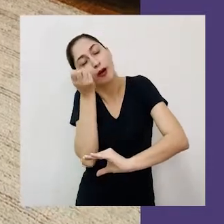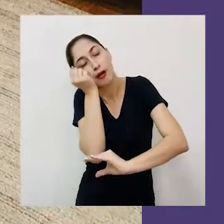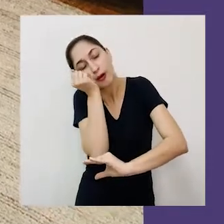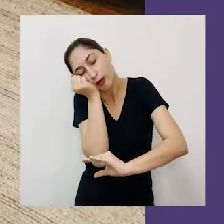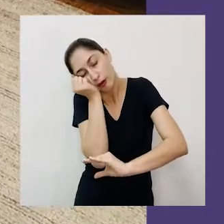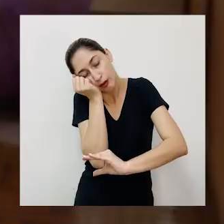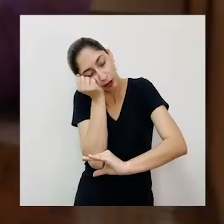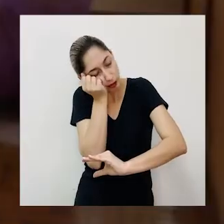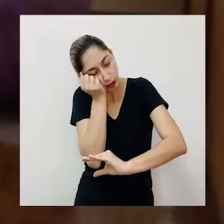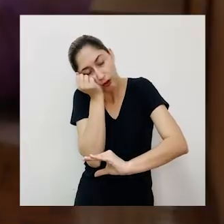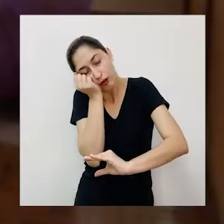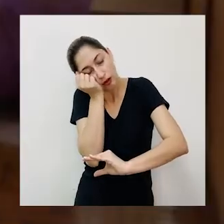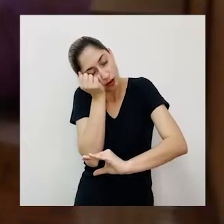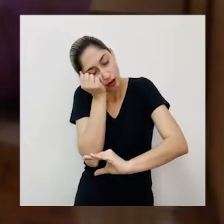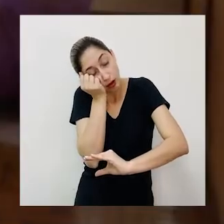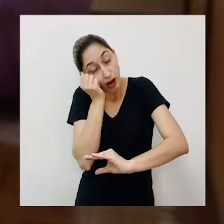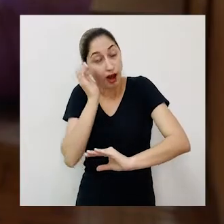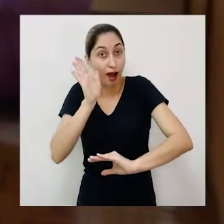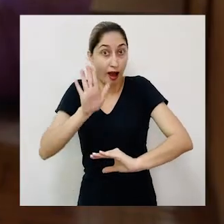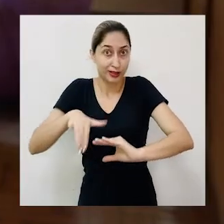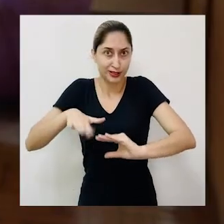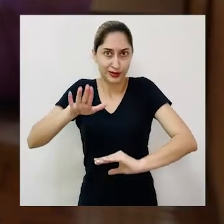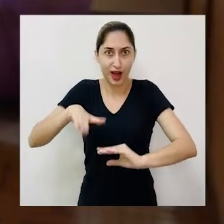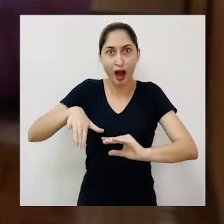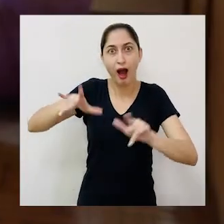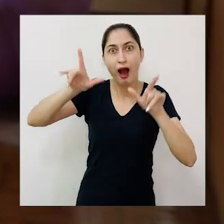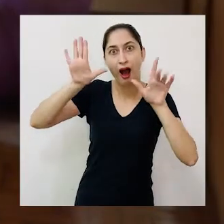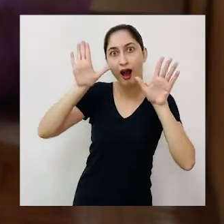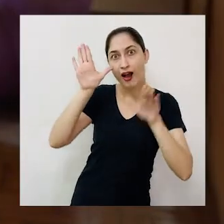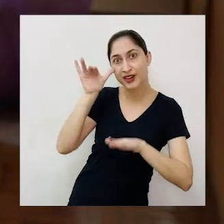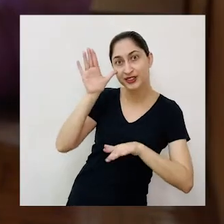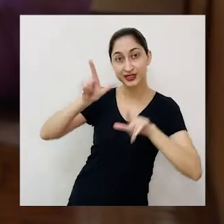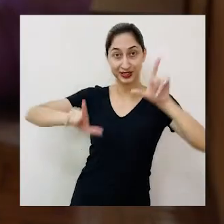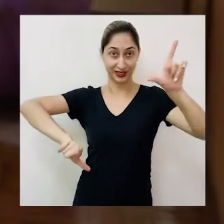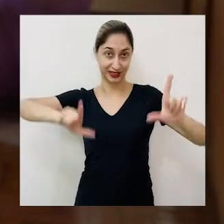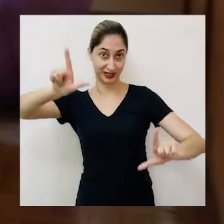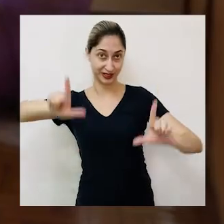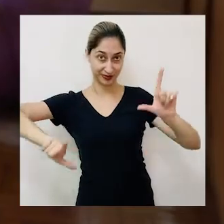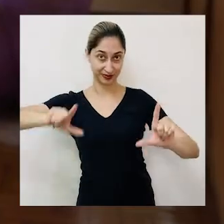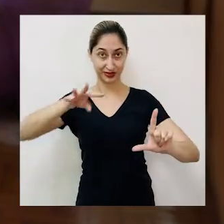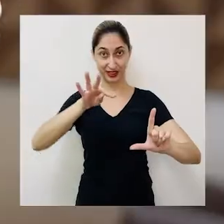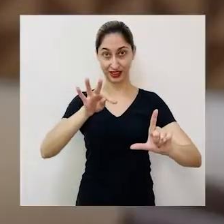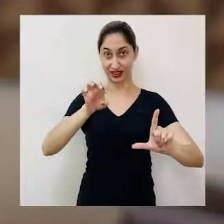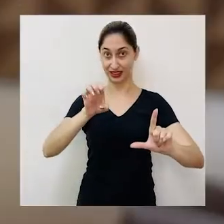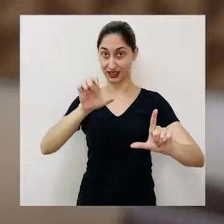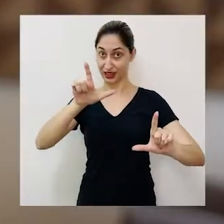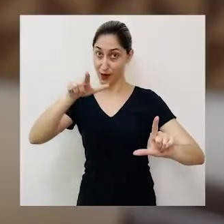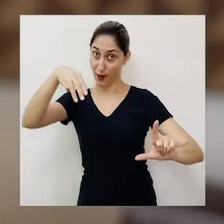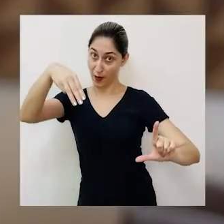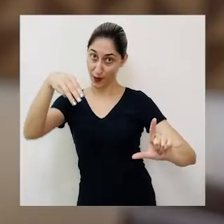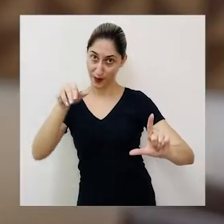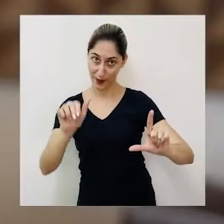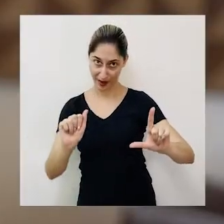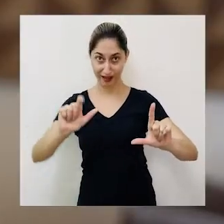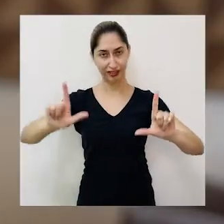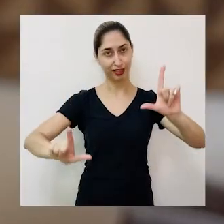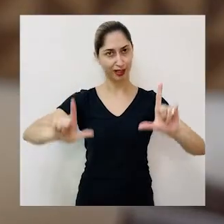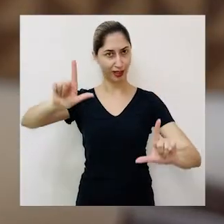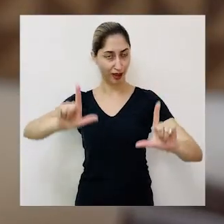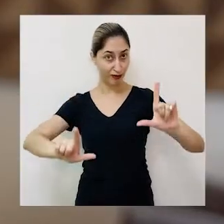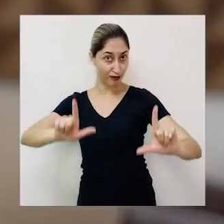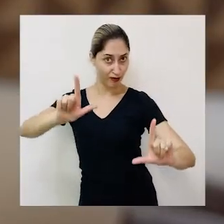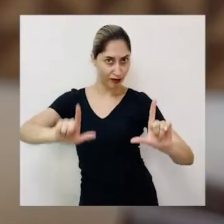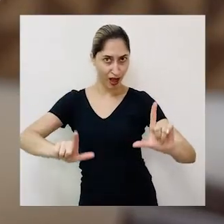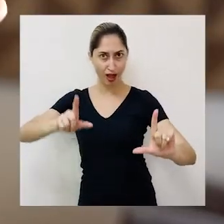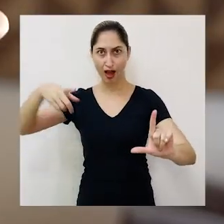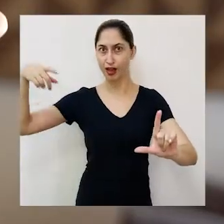cochilando. Quando cansa de cochilar, vai se distrair com Thelma TV. Quando Thelma TV chega na